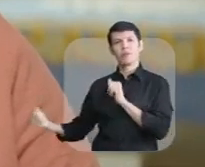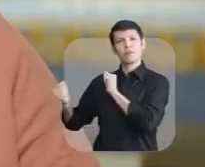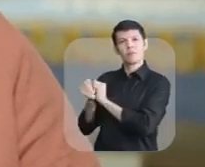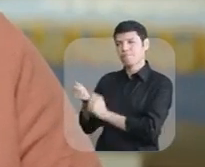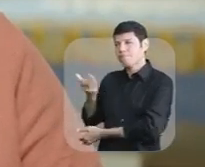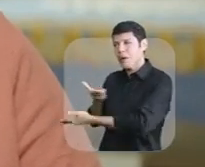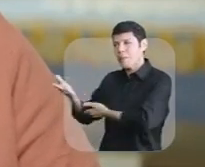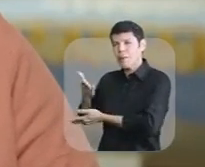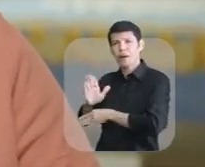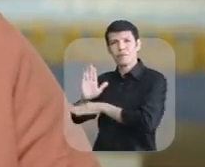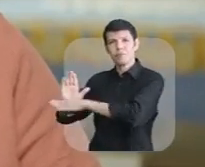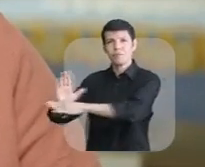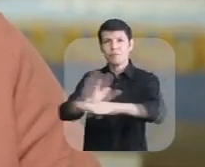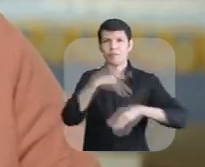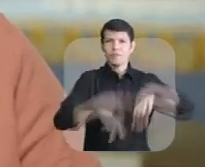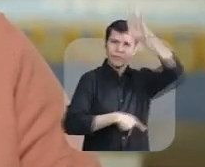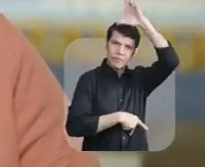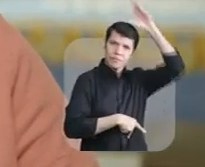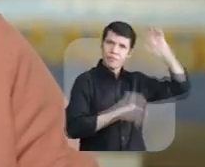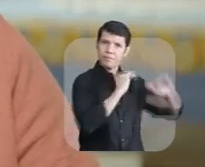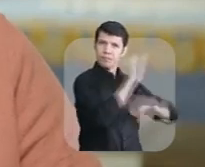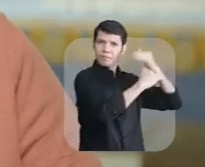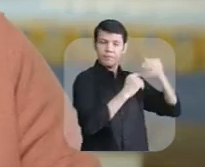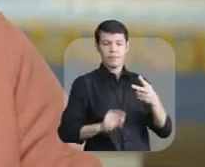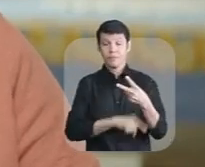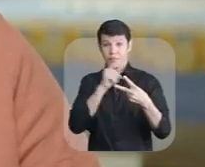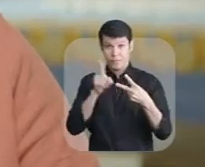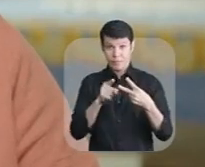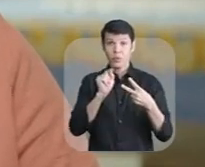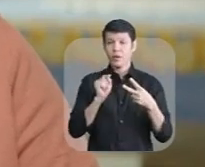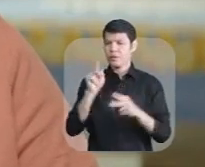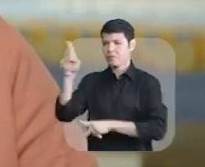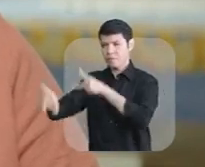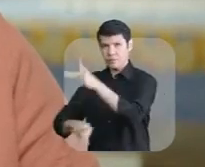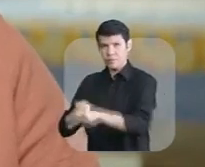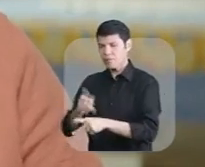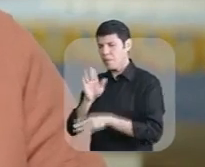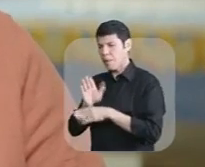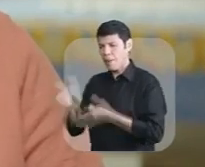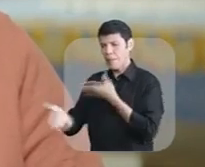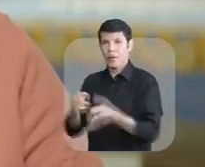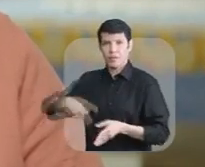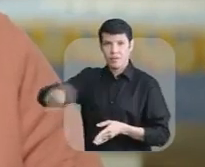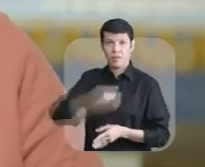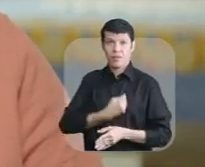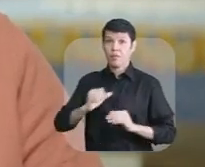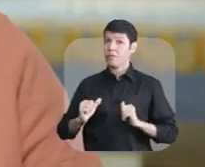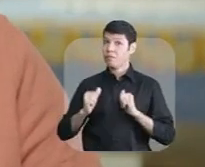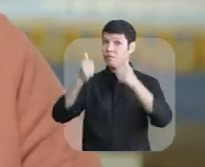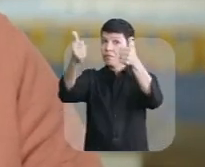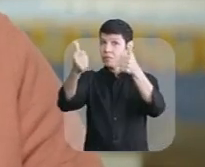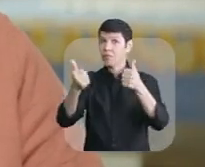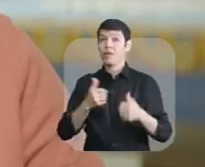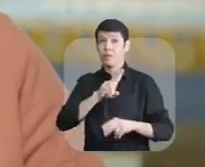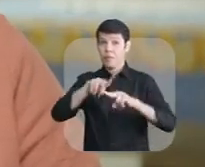estar ao lado do Eduardo nessa caminhada para mudar o nosso estado E a segunda é trabalhar muito para garantir um futuro melhor para